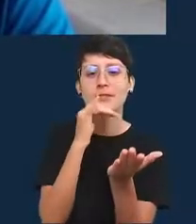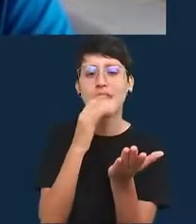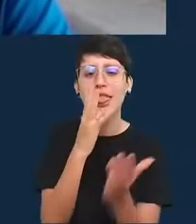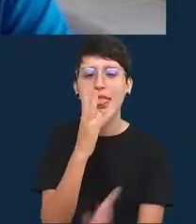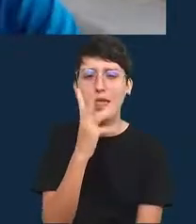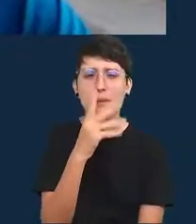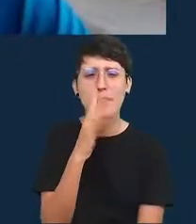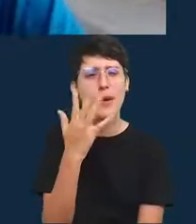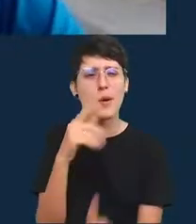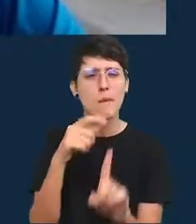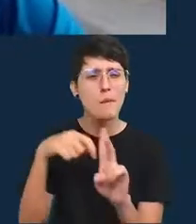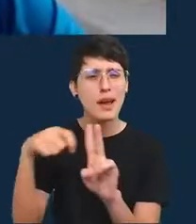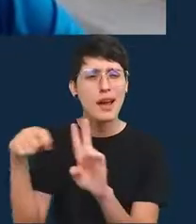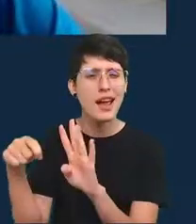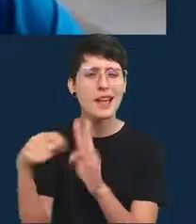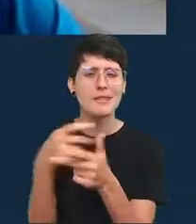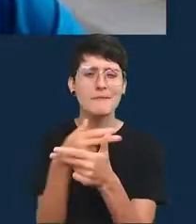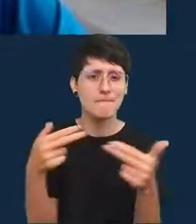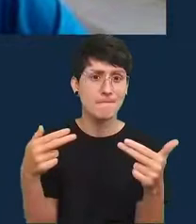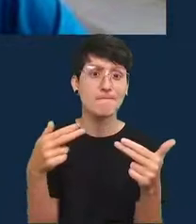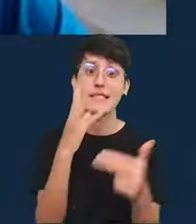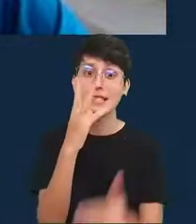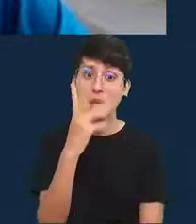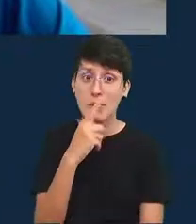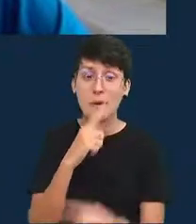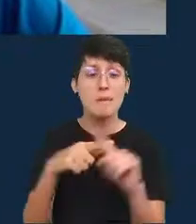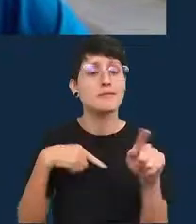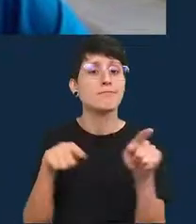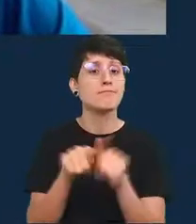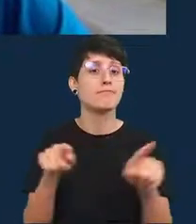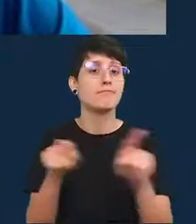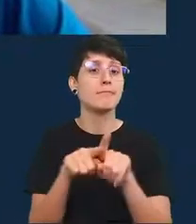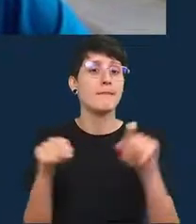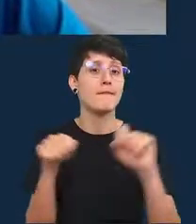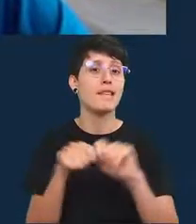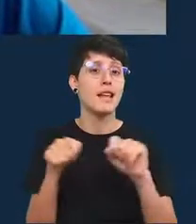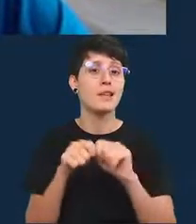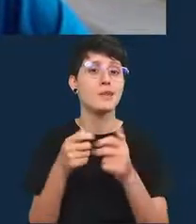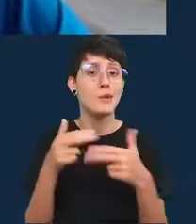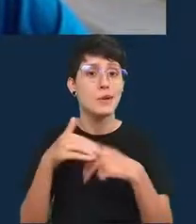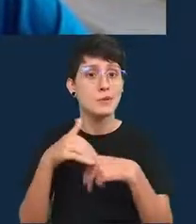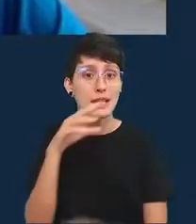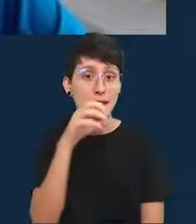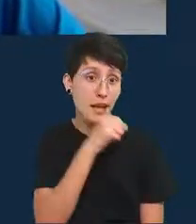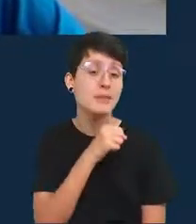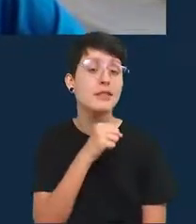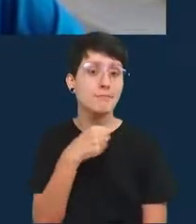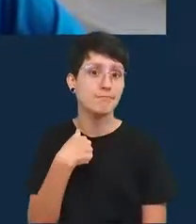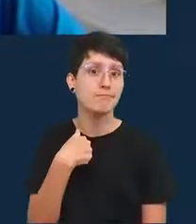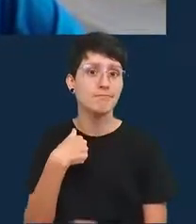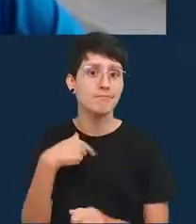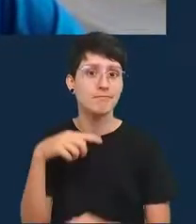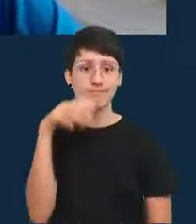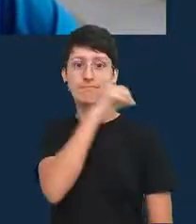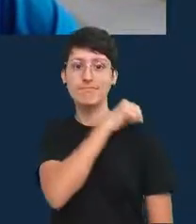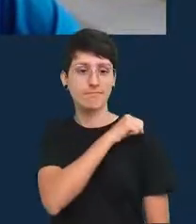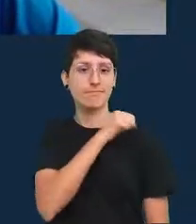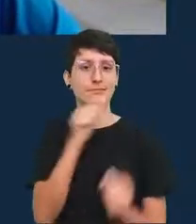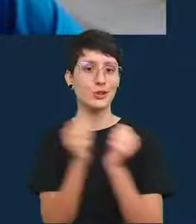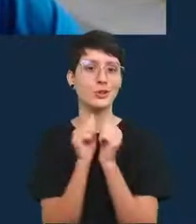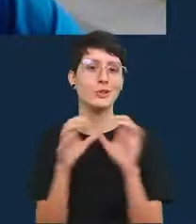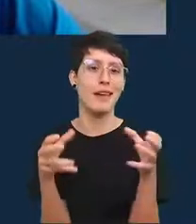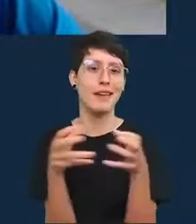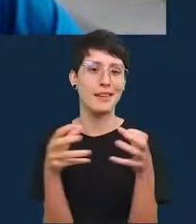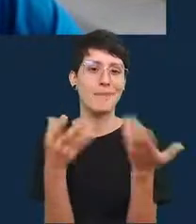vários meses esse aí mas eu também faço coisas mais rápidas ágeis com a equipe por exemplo